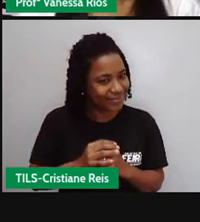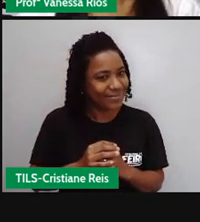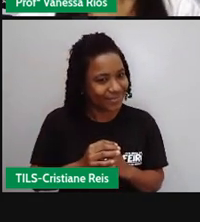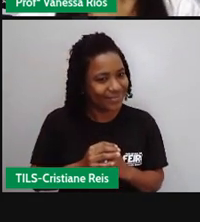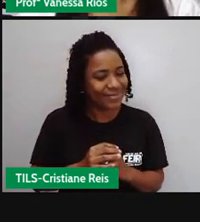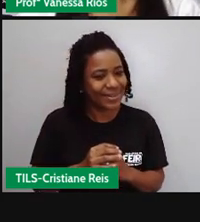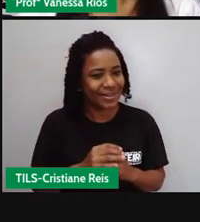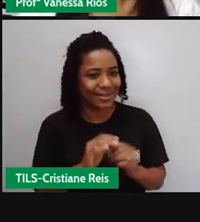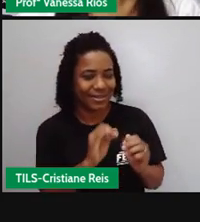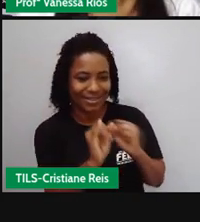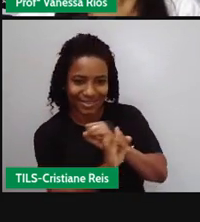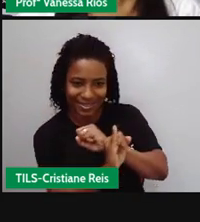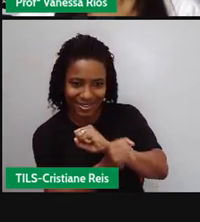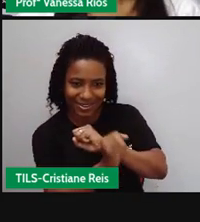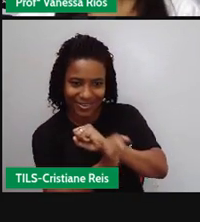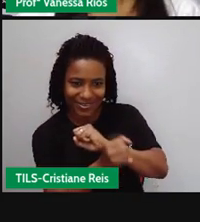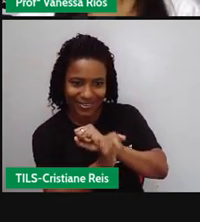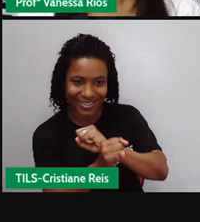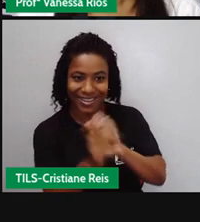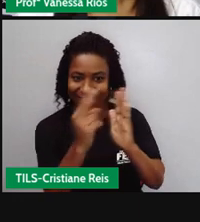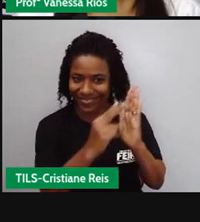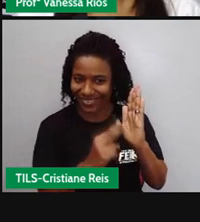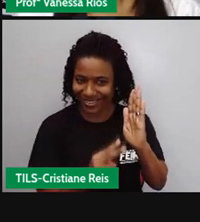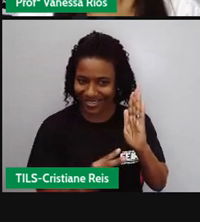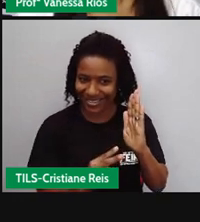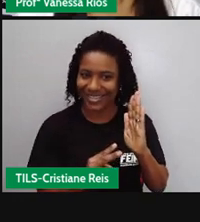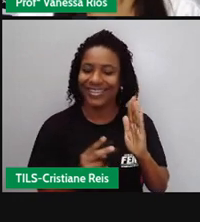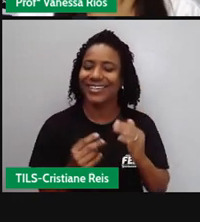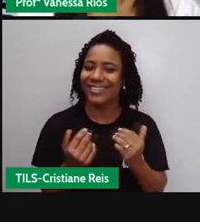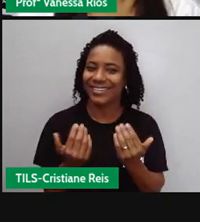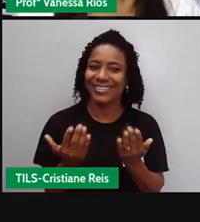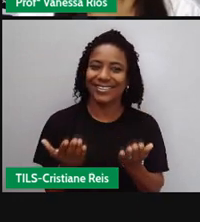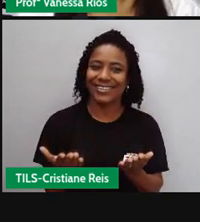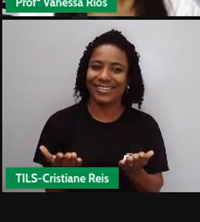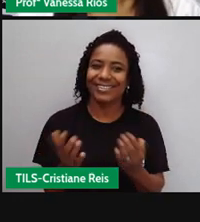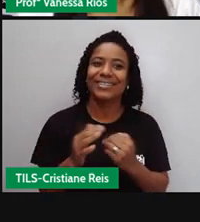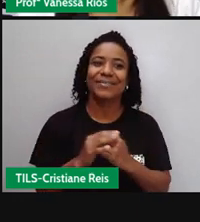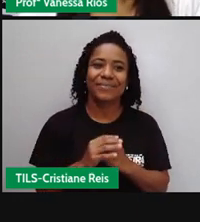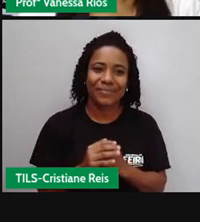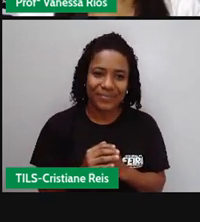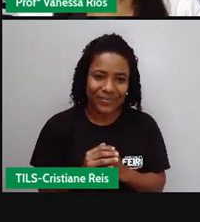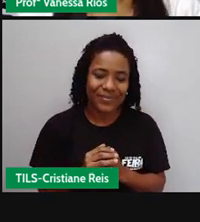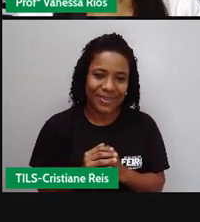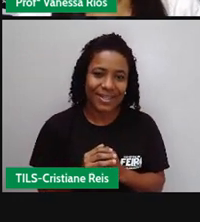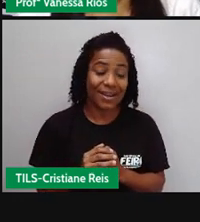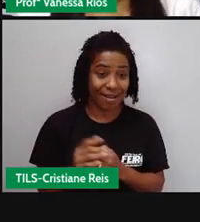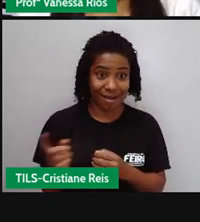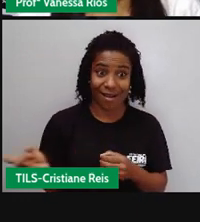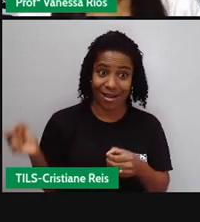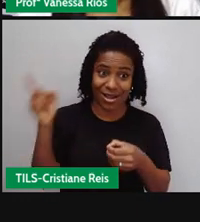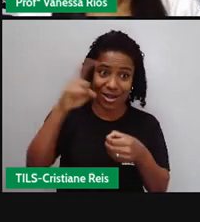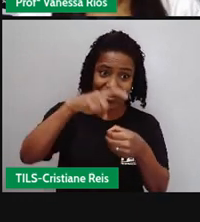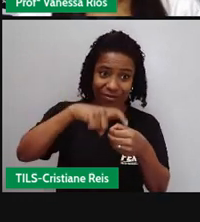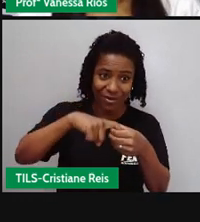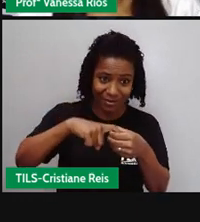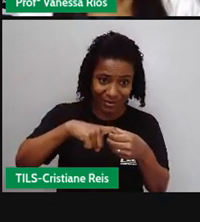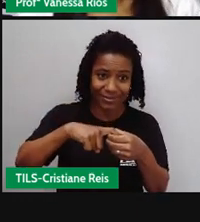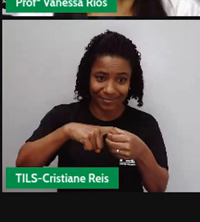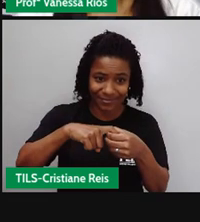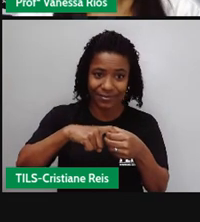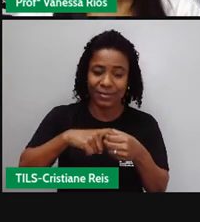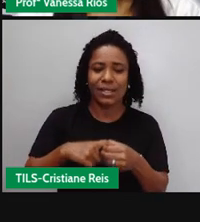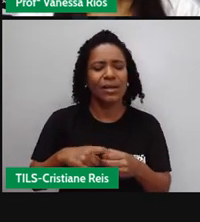de Luiz Fernando Verice. Vamos lá? A Volta Da janela do trem o homem